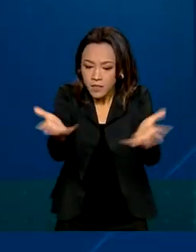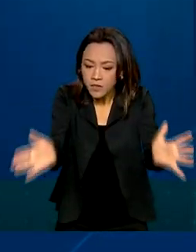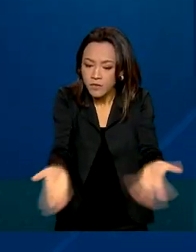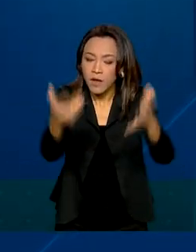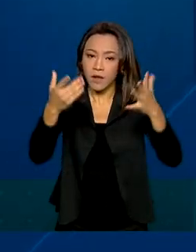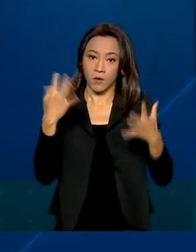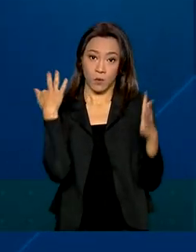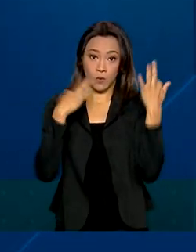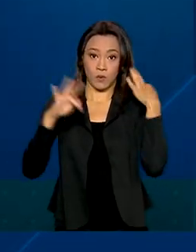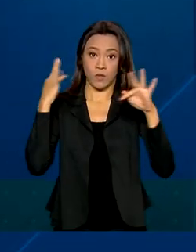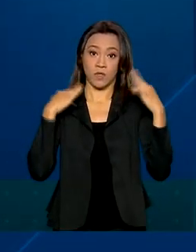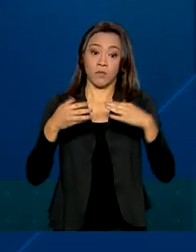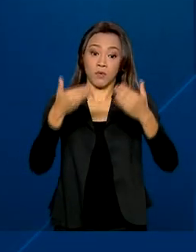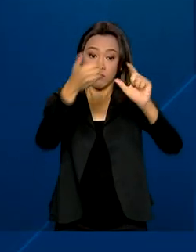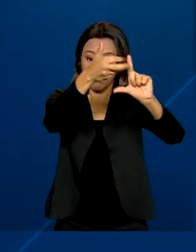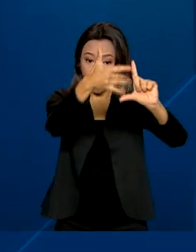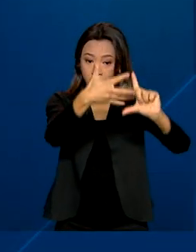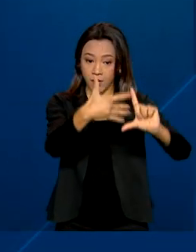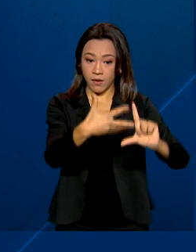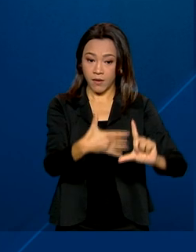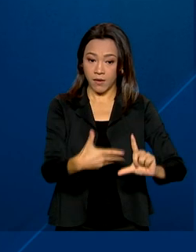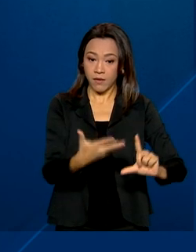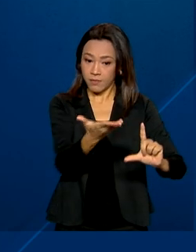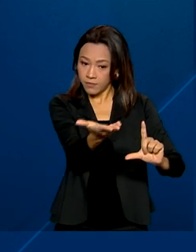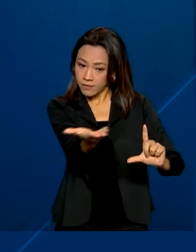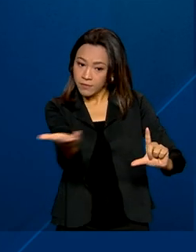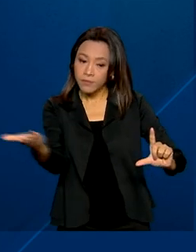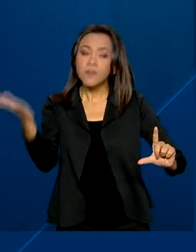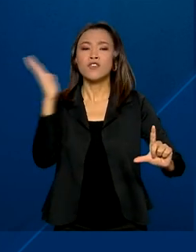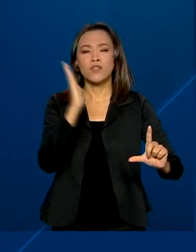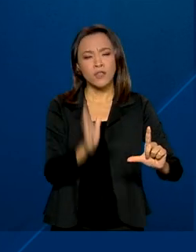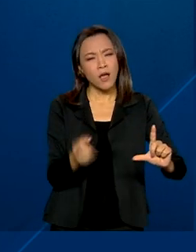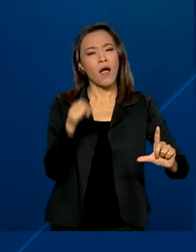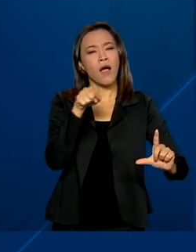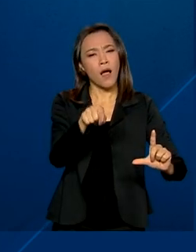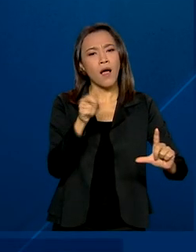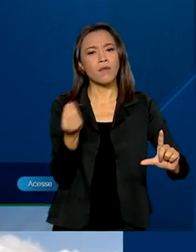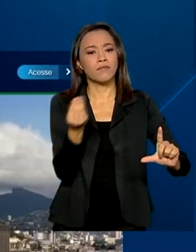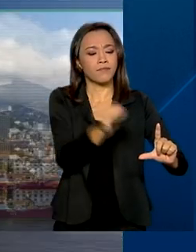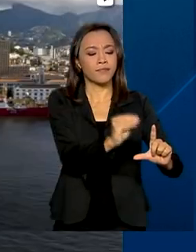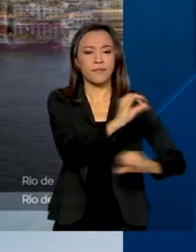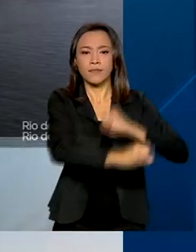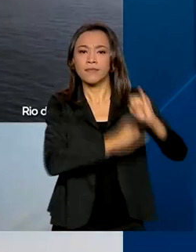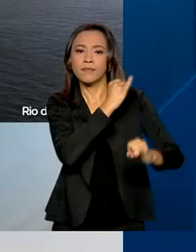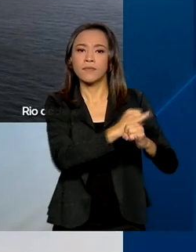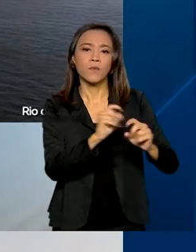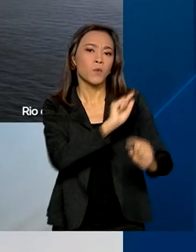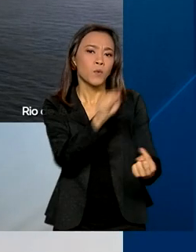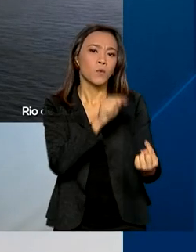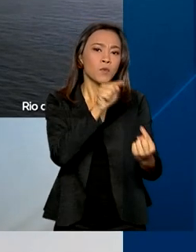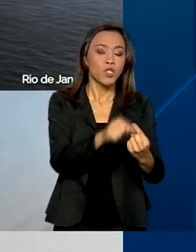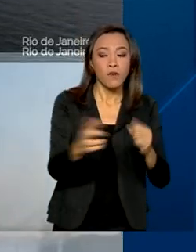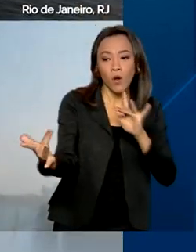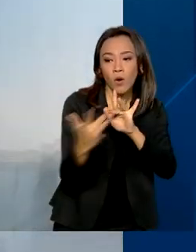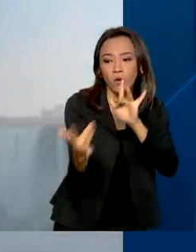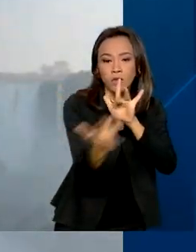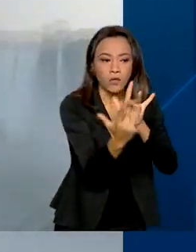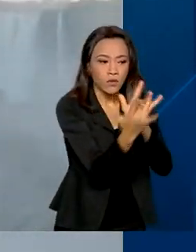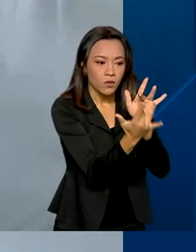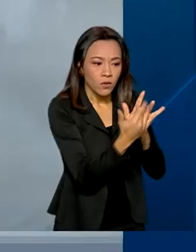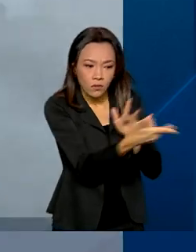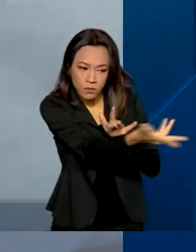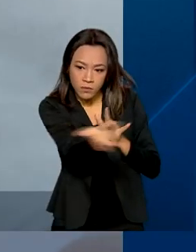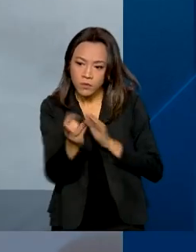portal de investimentos. A plataforma, já disponível na internet, tem o objetivo de facilitar a comunicação entre os